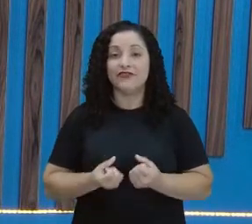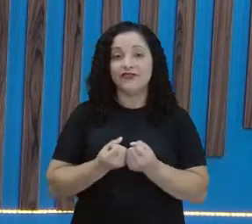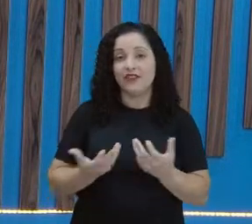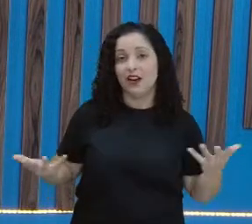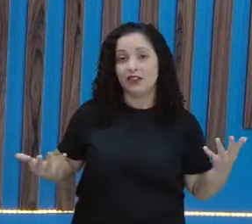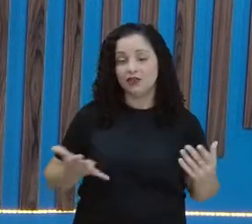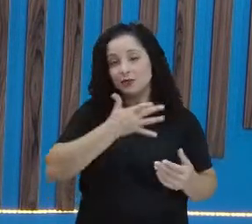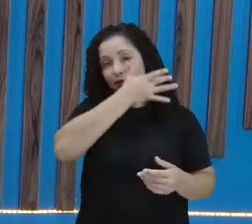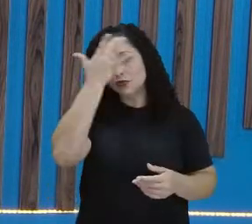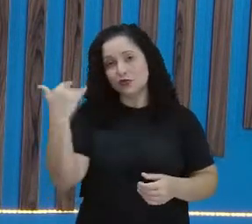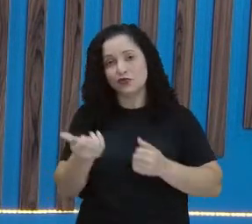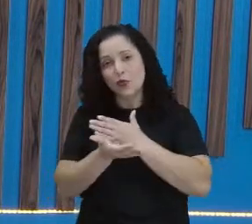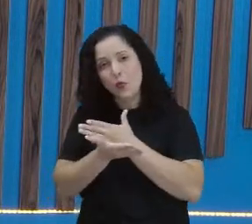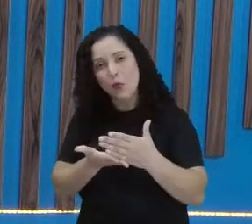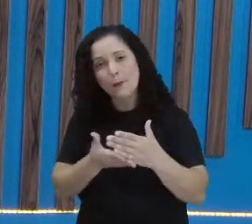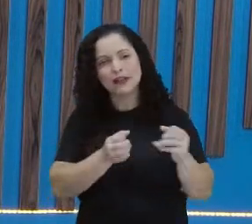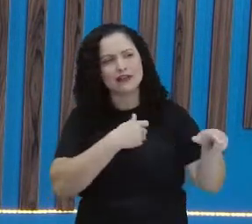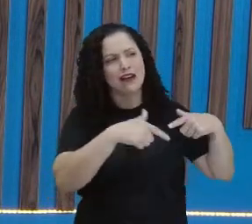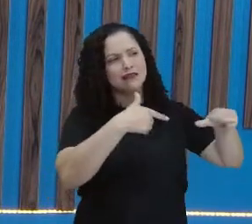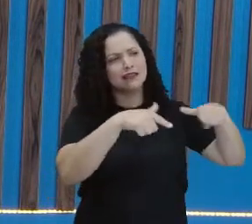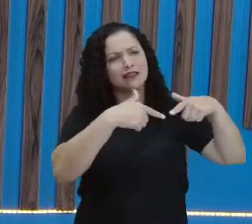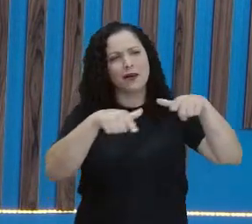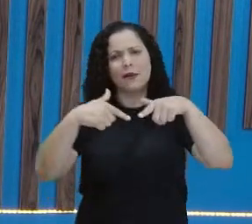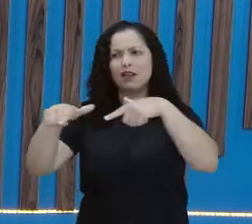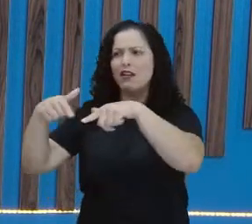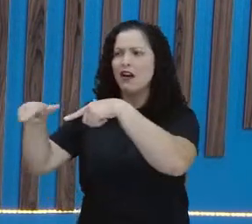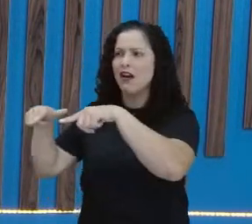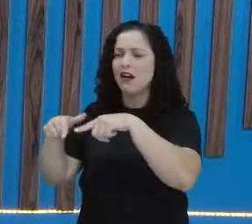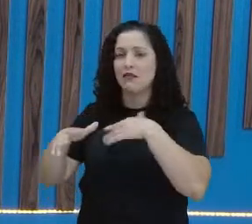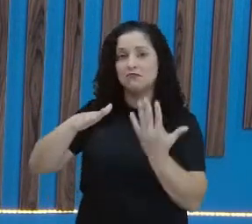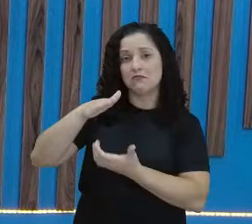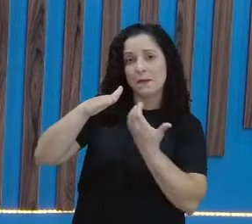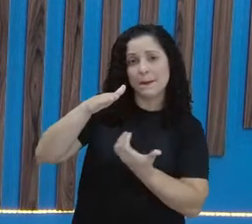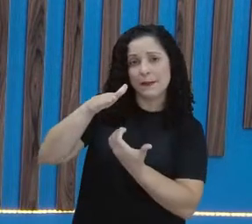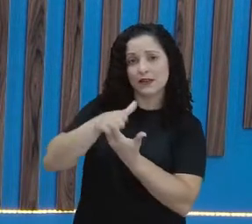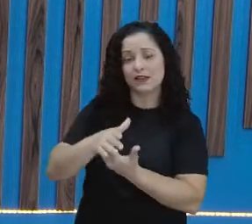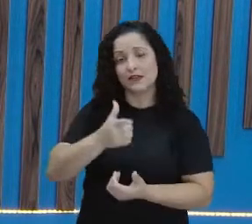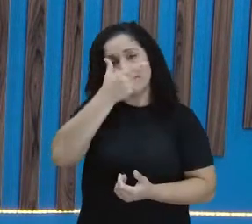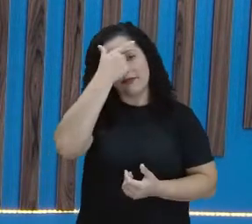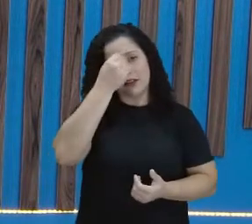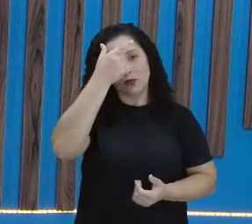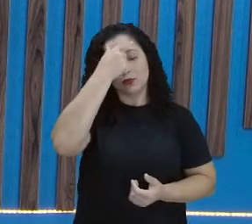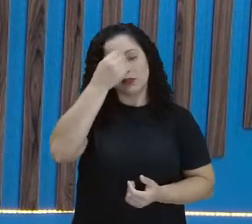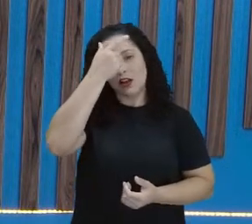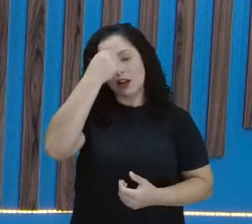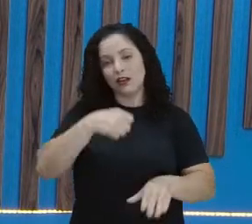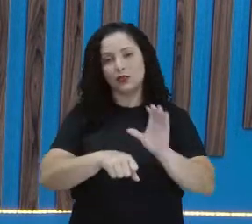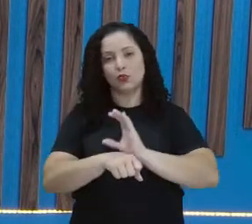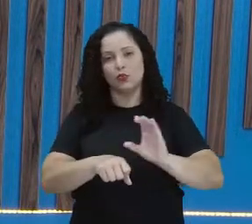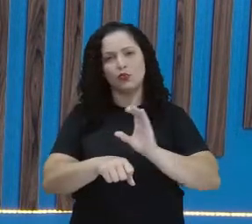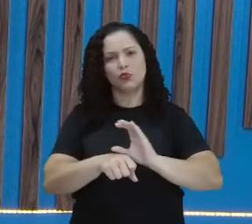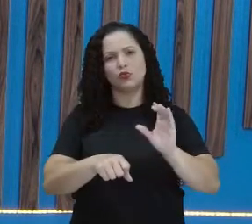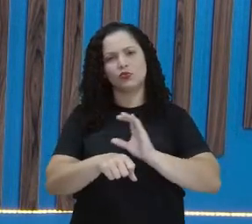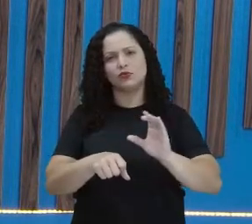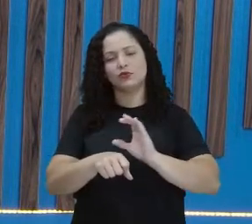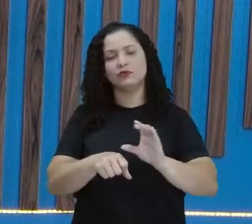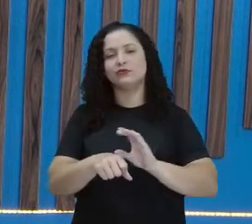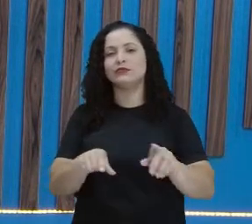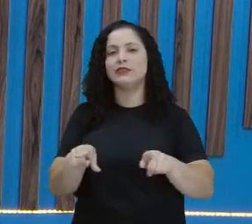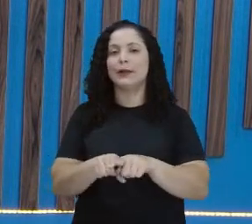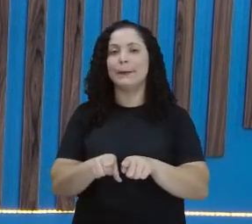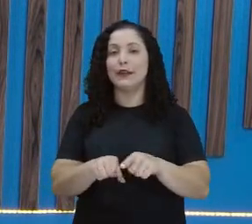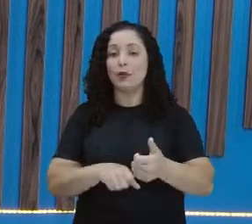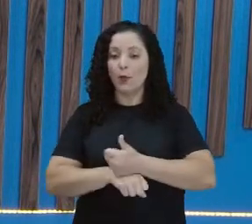estão ingressando no mercado de trabalho. Na faculdade, já inicia um curso superior, já tem aí uma